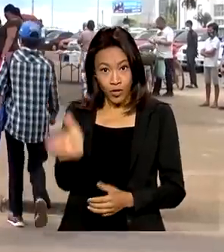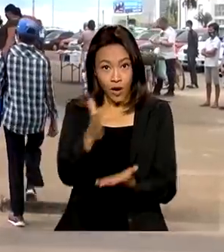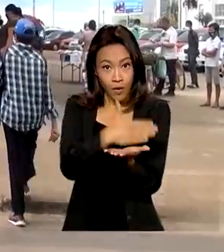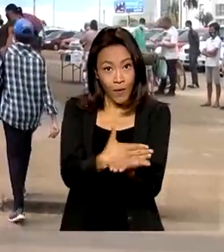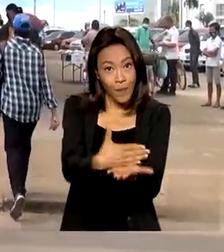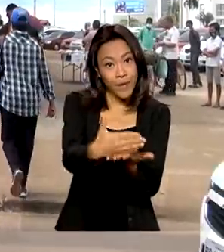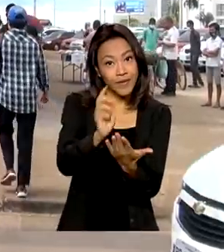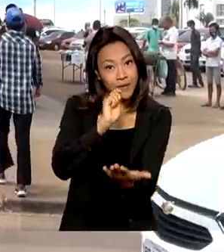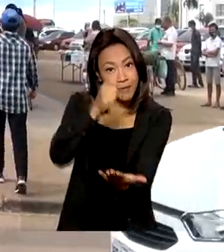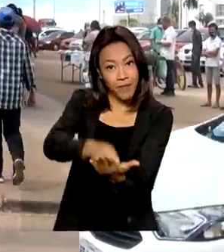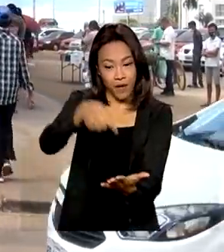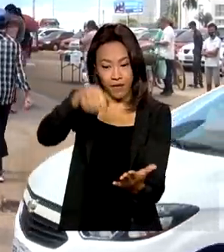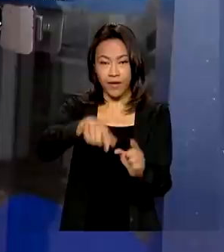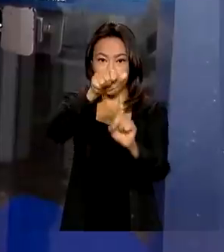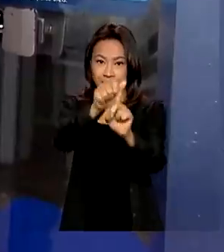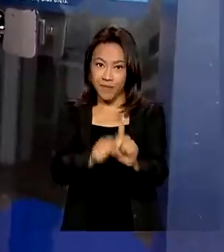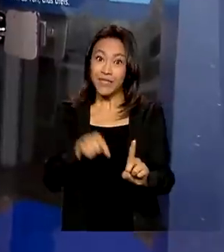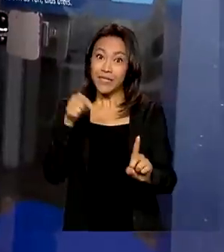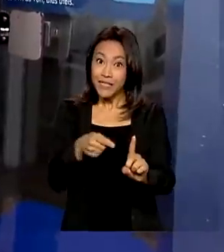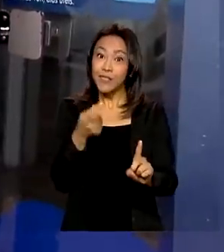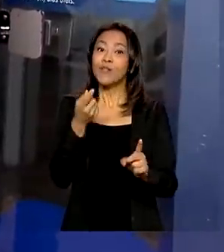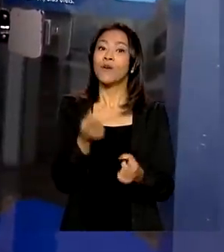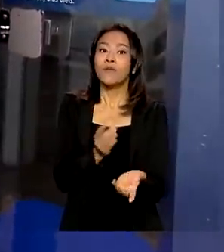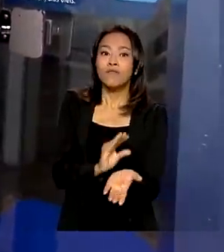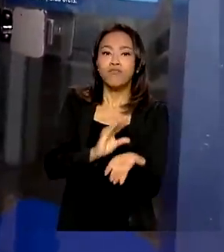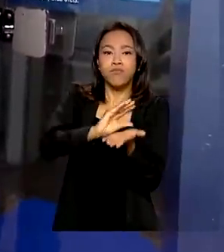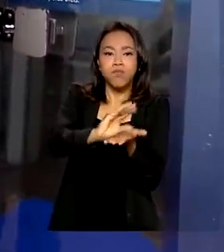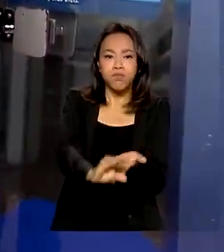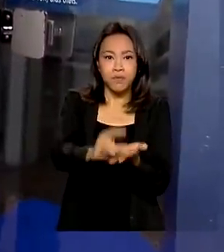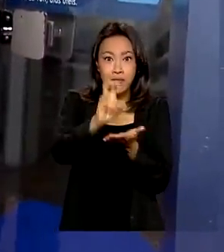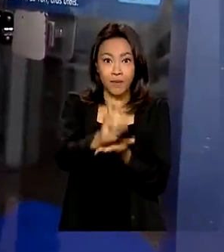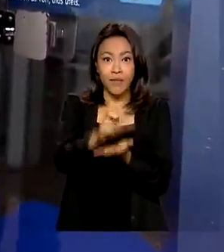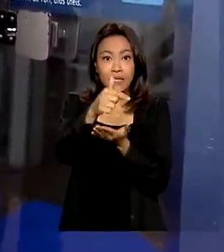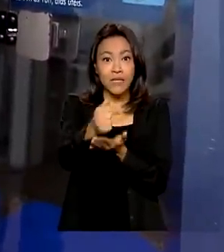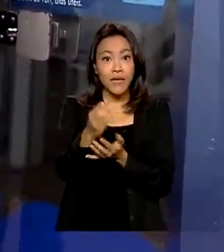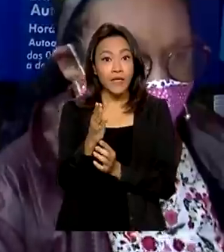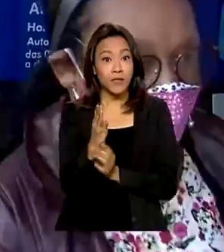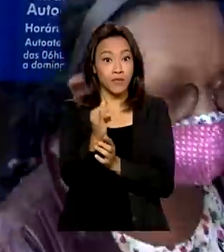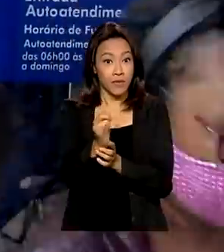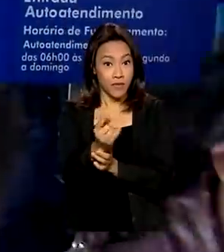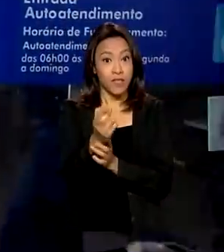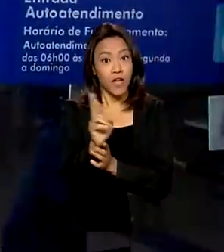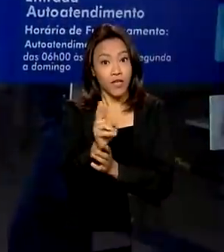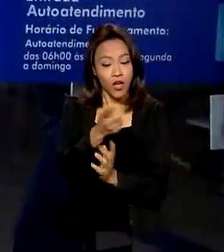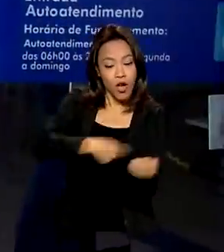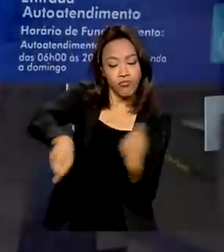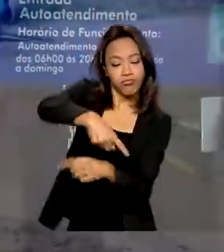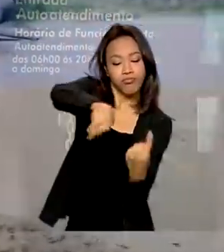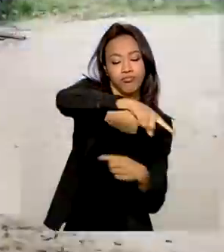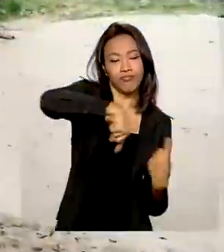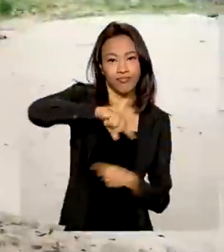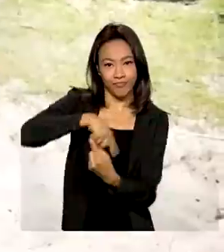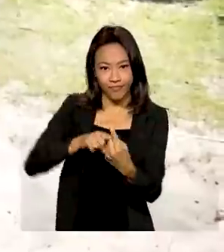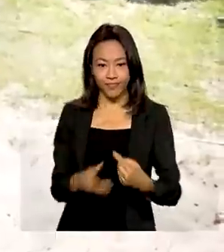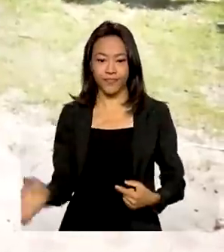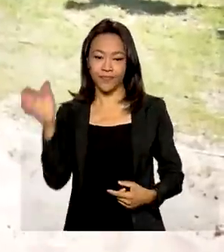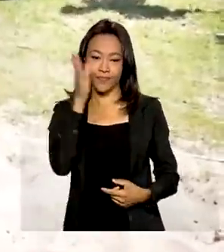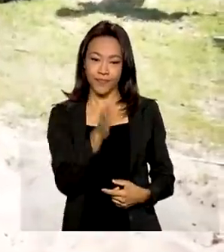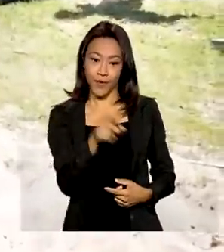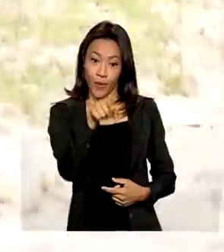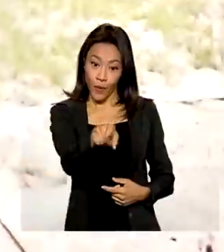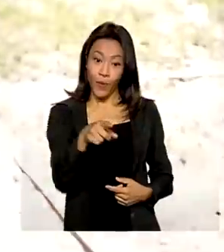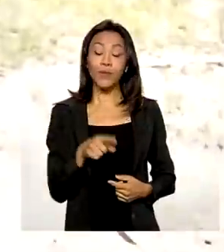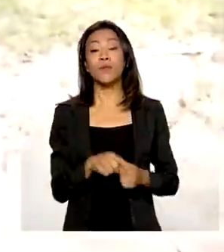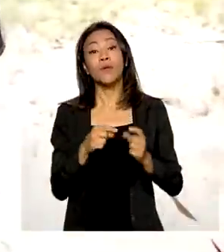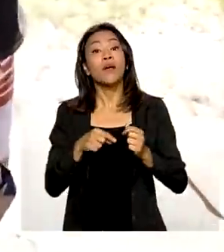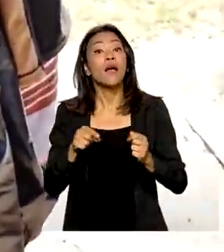este mês. Uma injeção de quase 57 bilhões de reais na economia. Plano de combate ao lixo